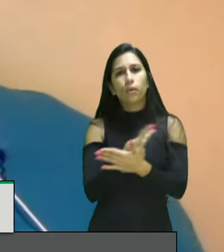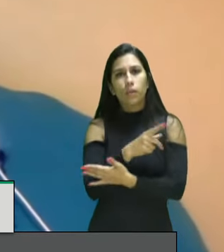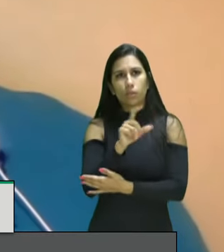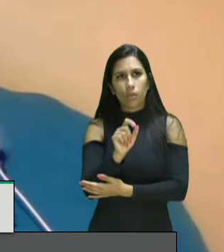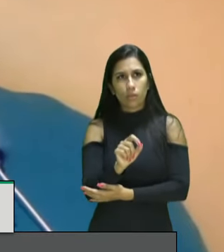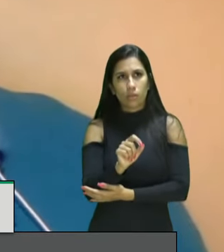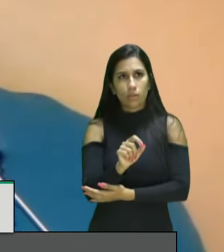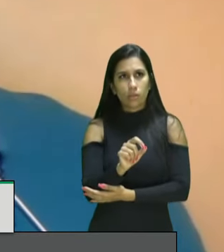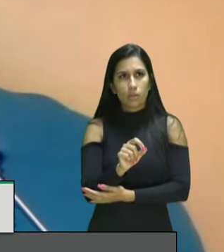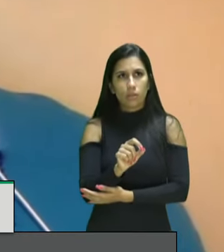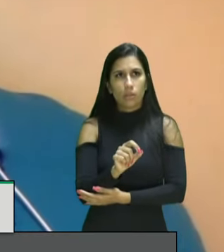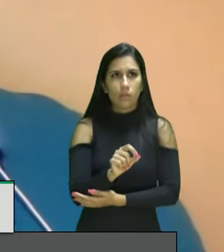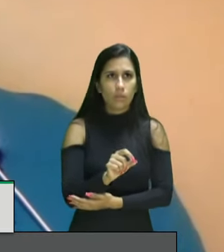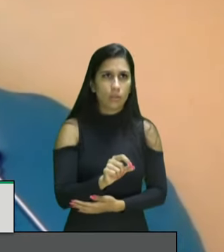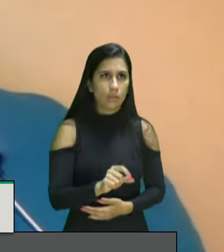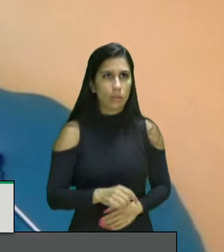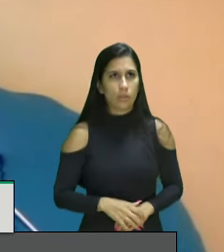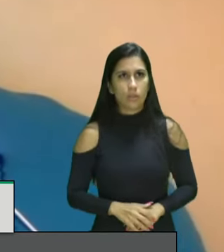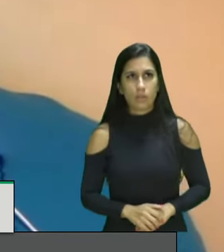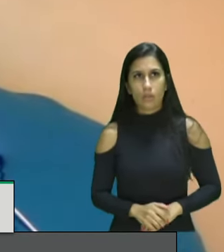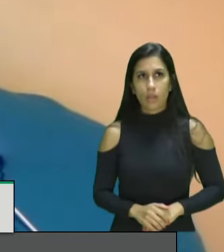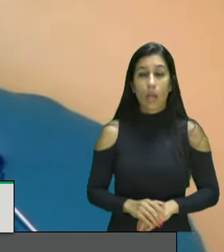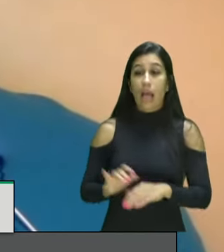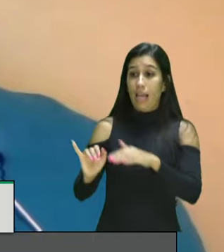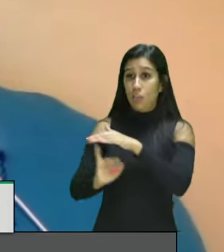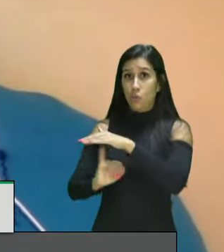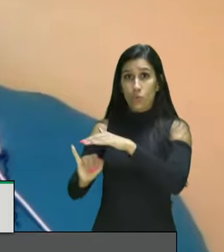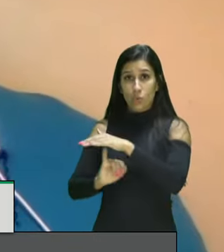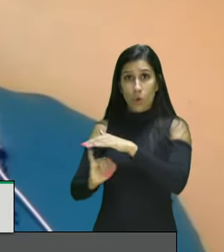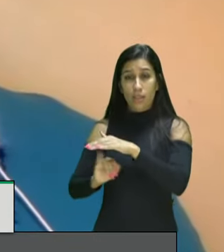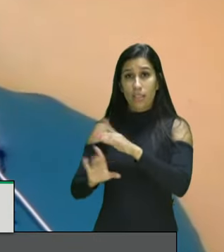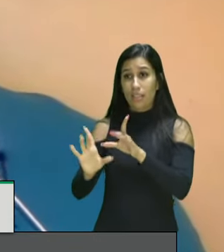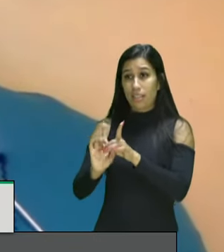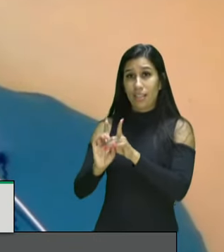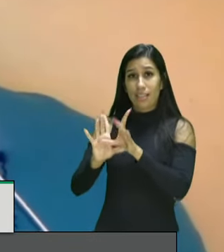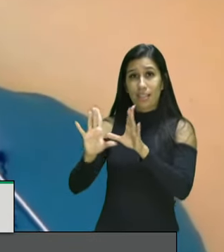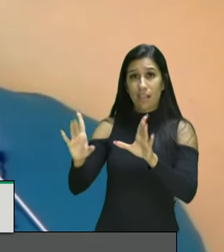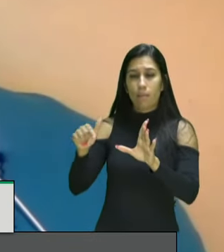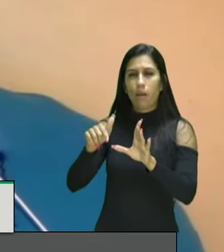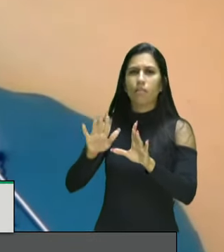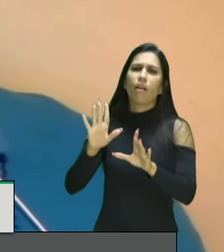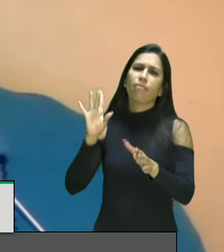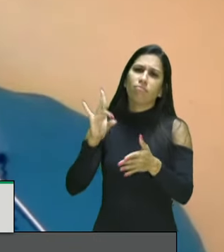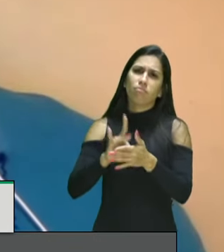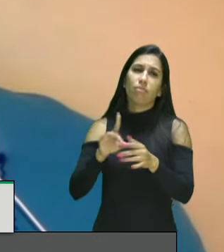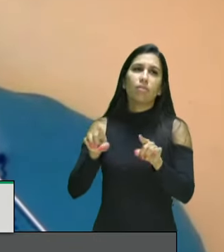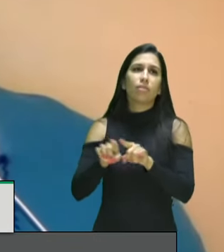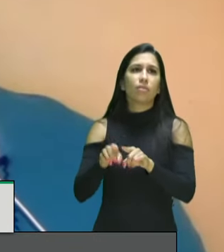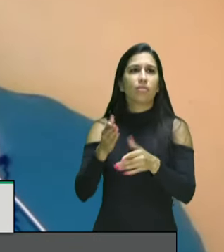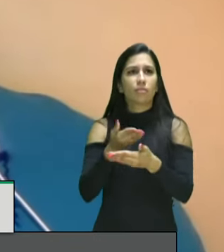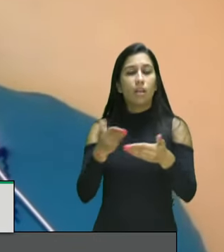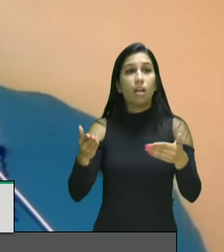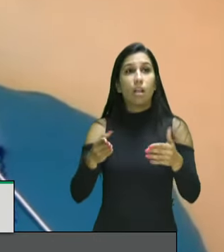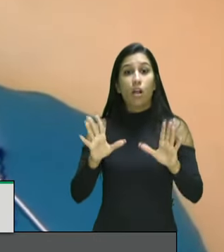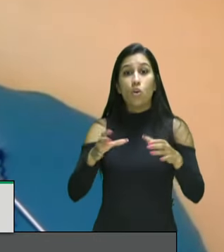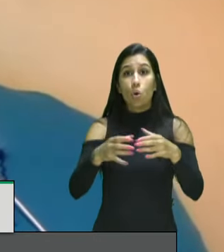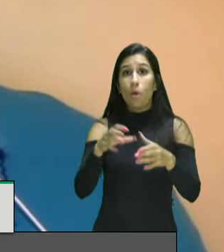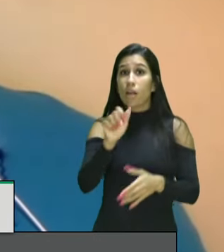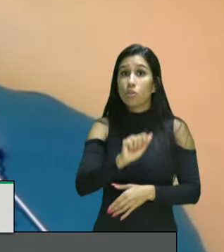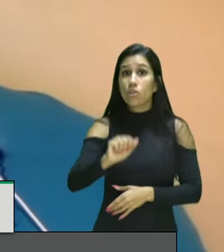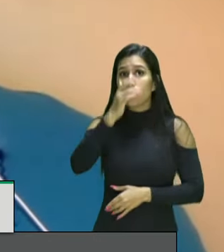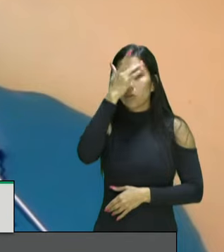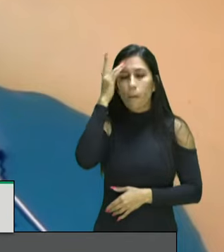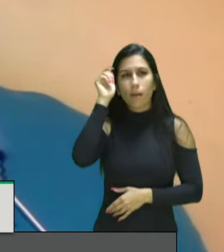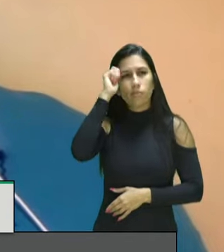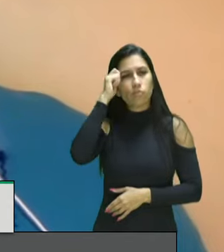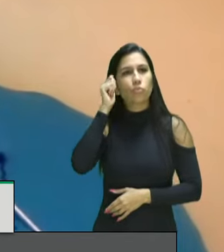temática racial por parte das instituições democráticas é fato que a pressão do movimento social de negras e negras foi instituindo